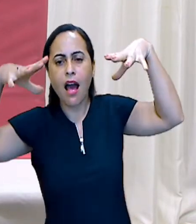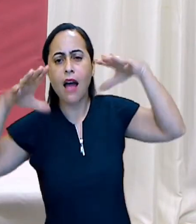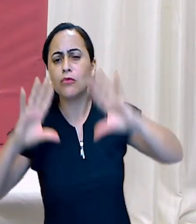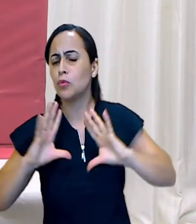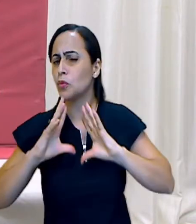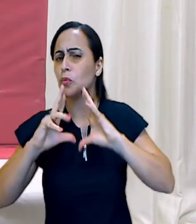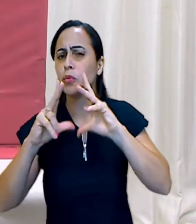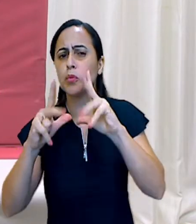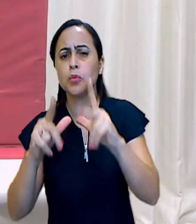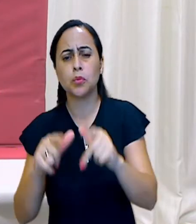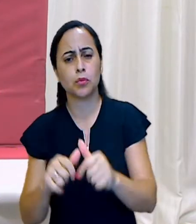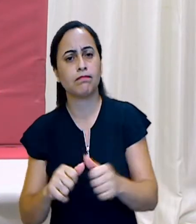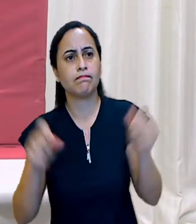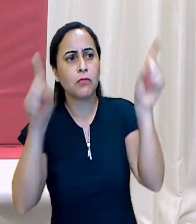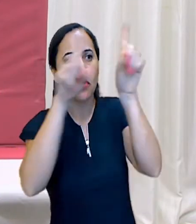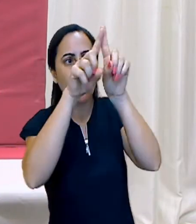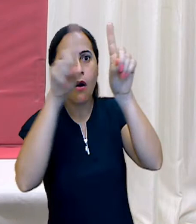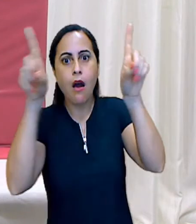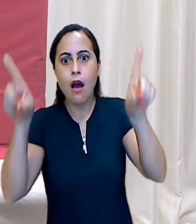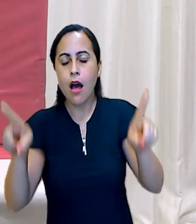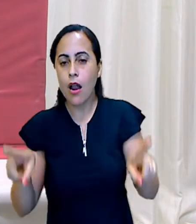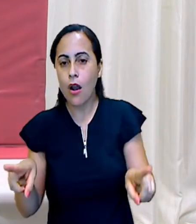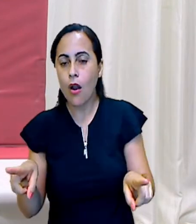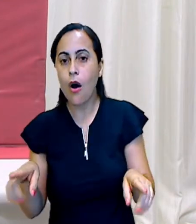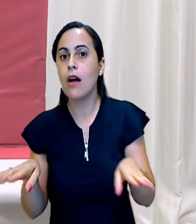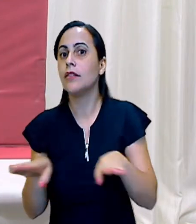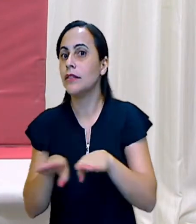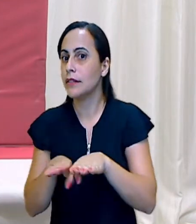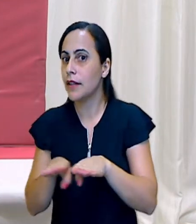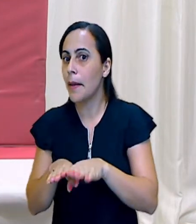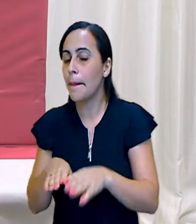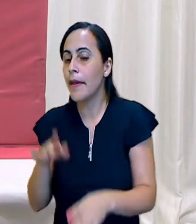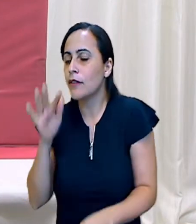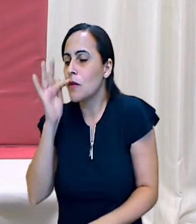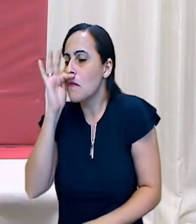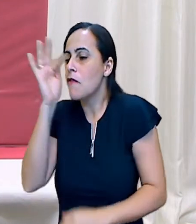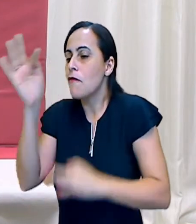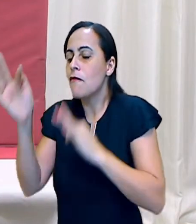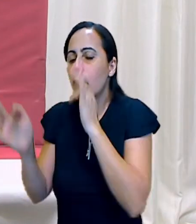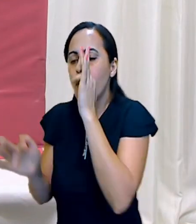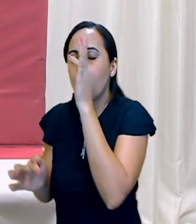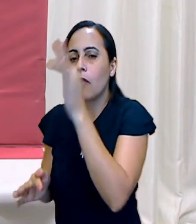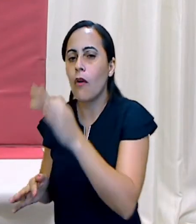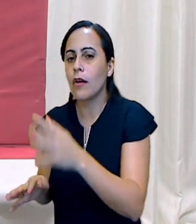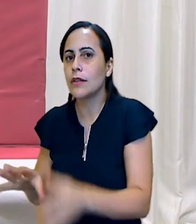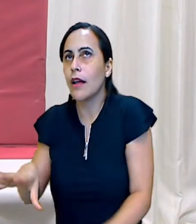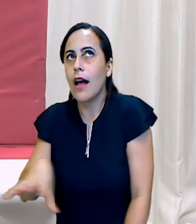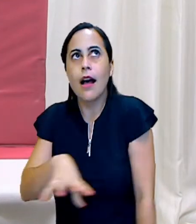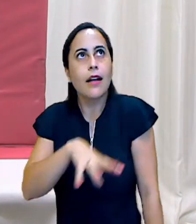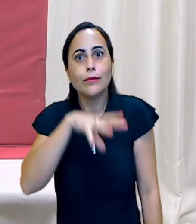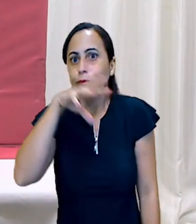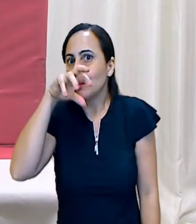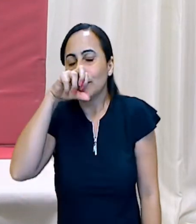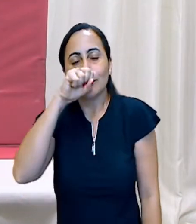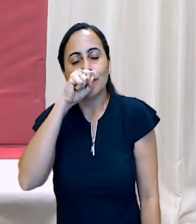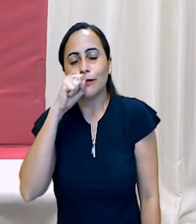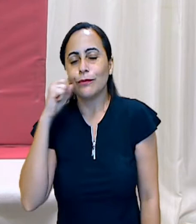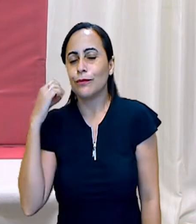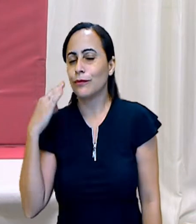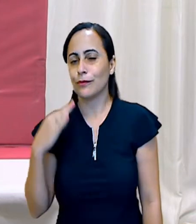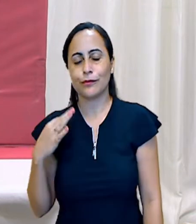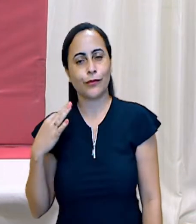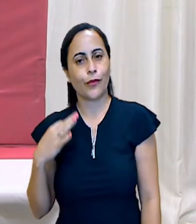loja só de plantas. Hum, com cheirinho tão bom. Se